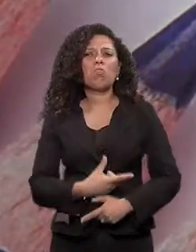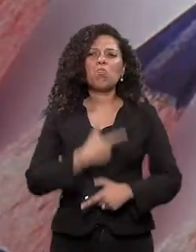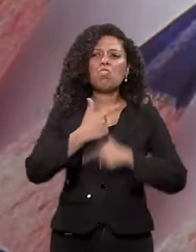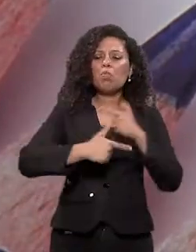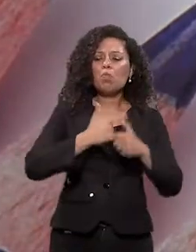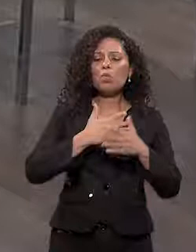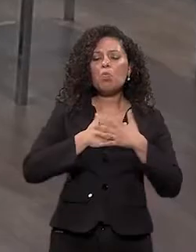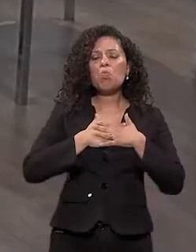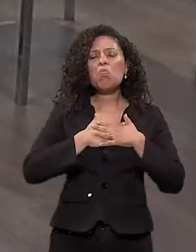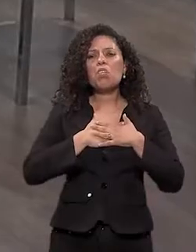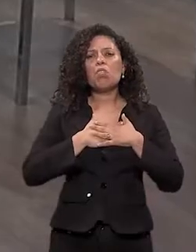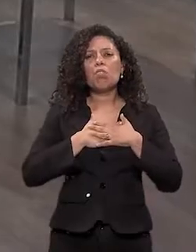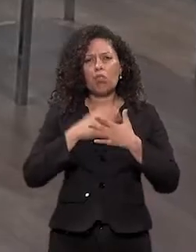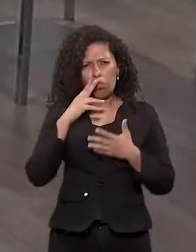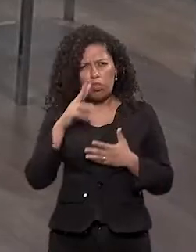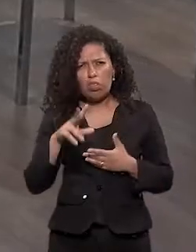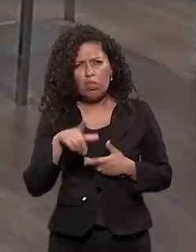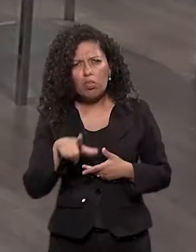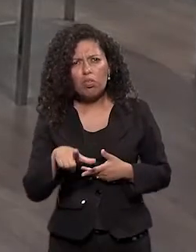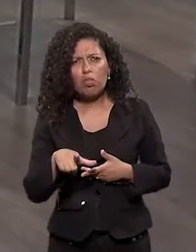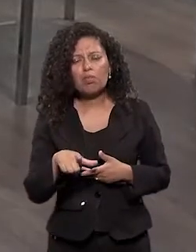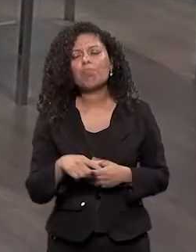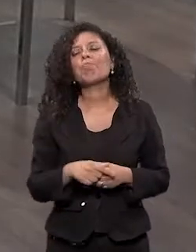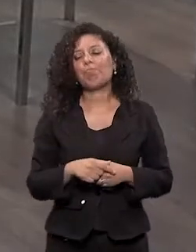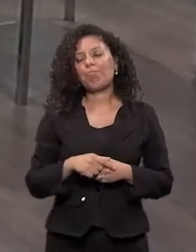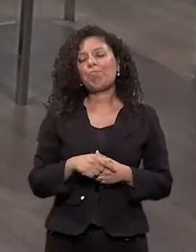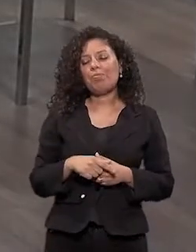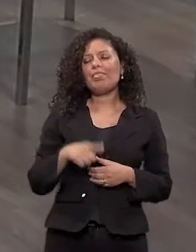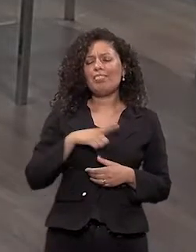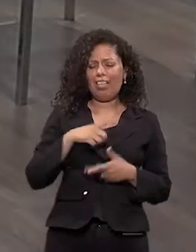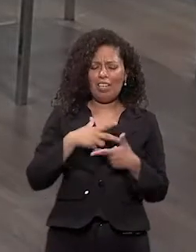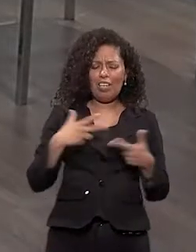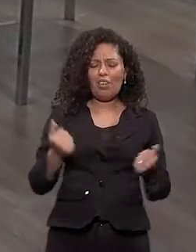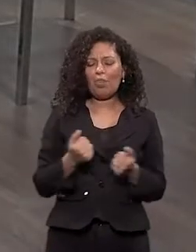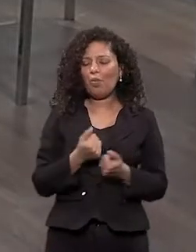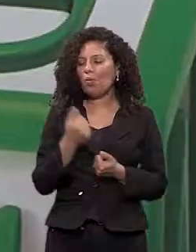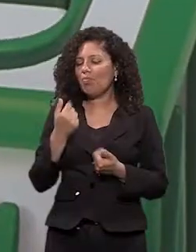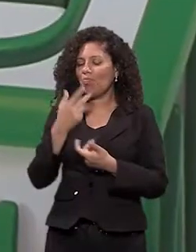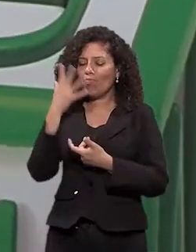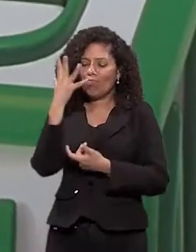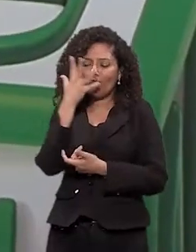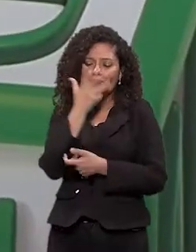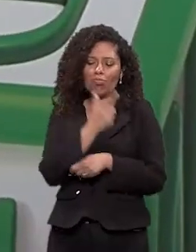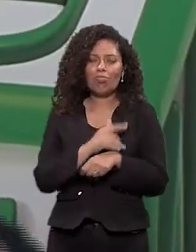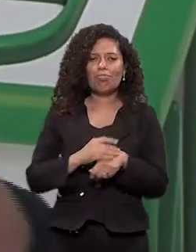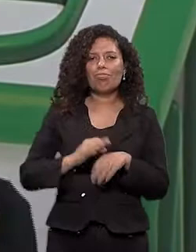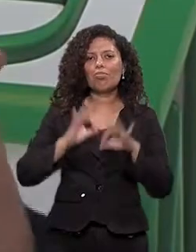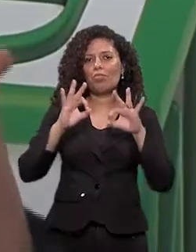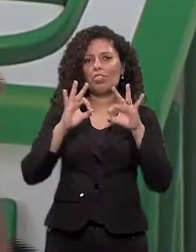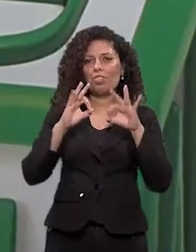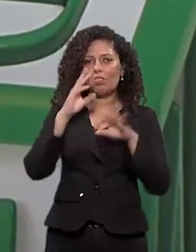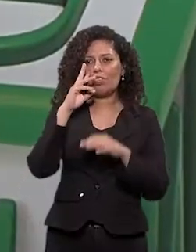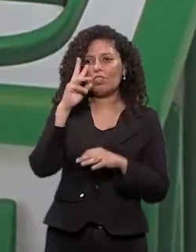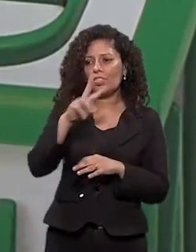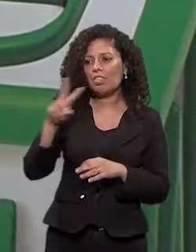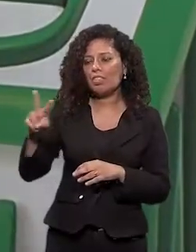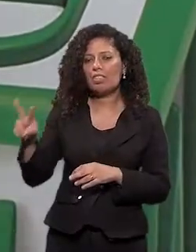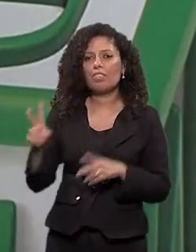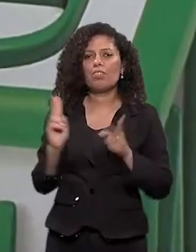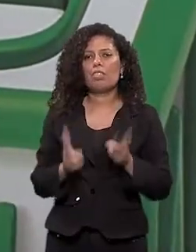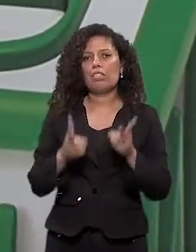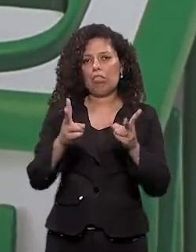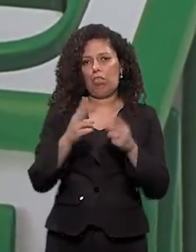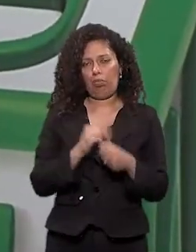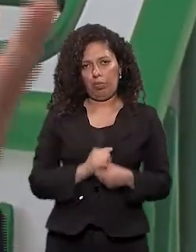trabalho? Eu vi uma coisa assim, nessas histórias a tem muita coisa muito bonita que a vê, assim, vê essas coisas acontecerem, né?